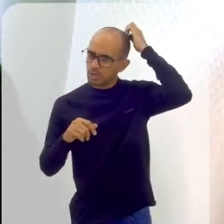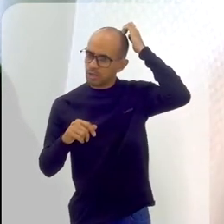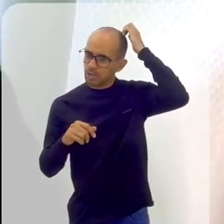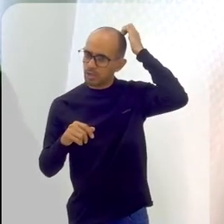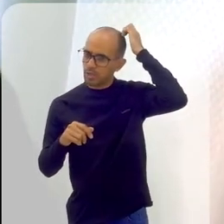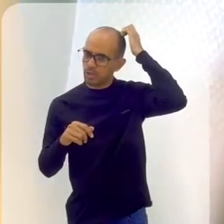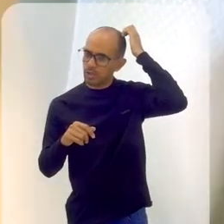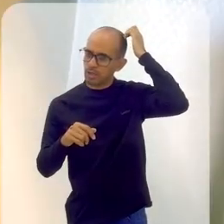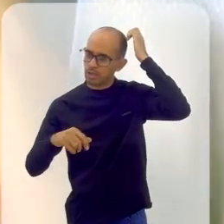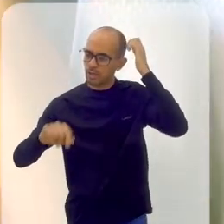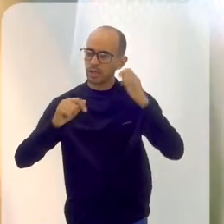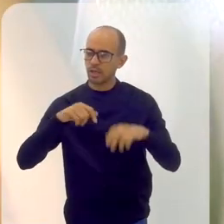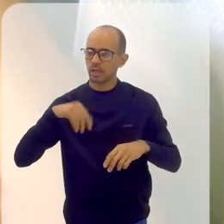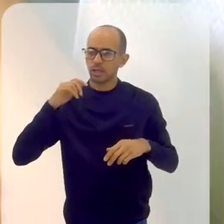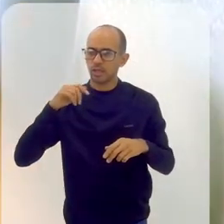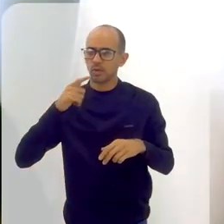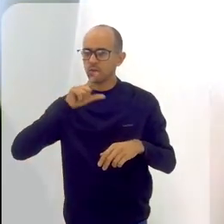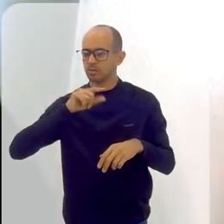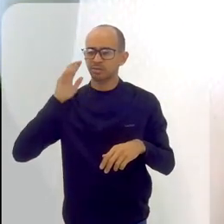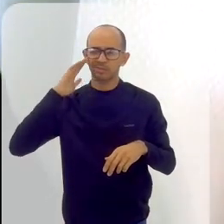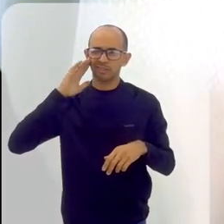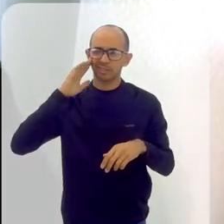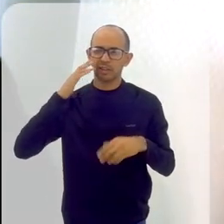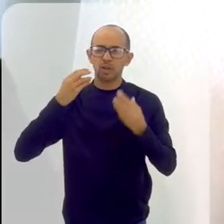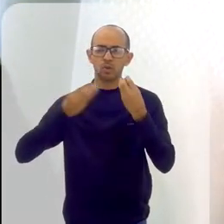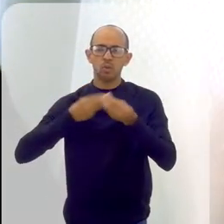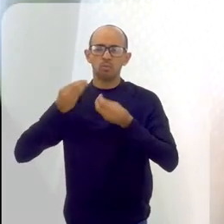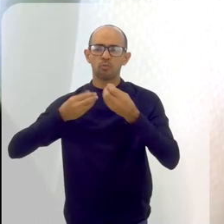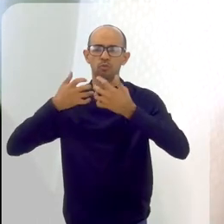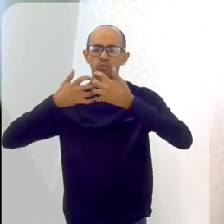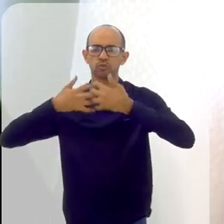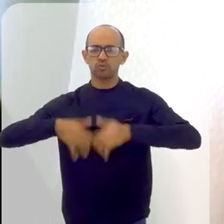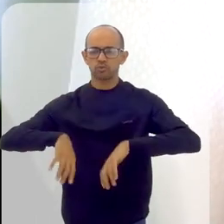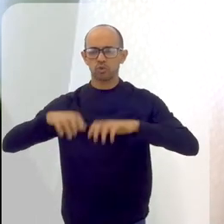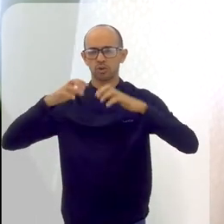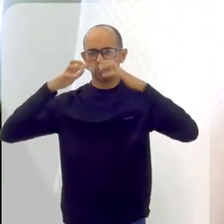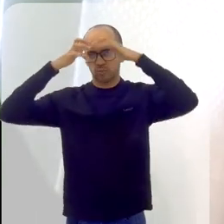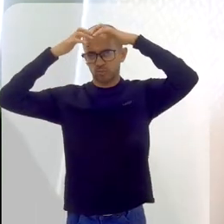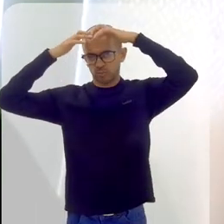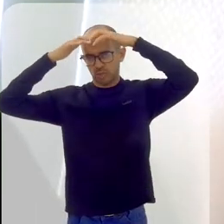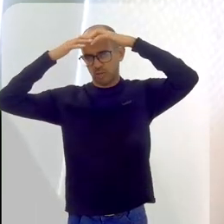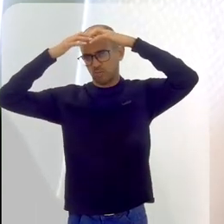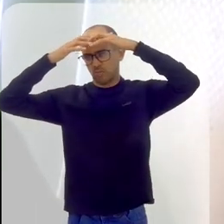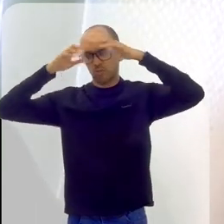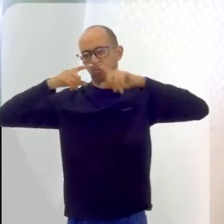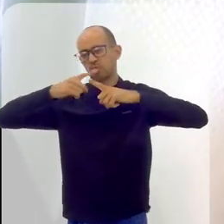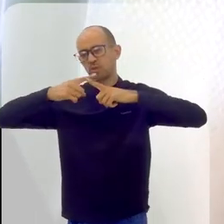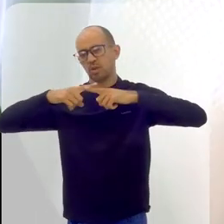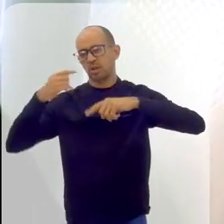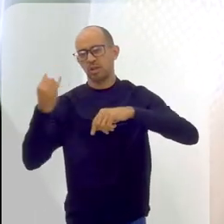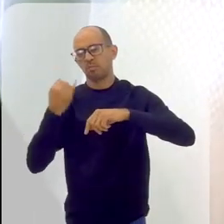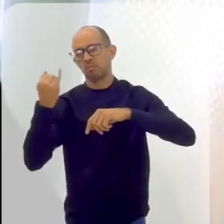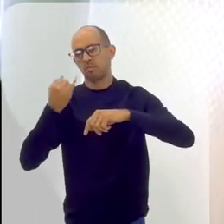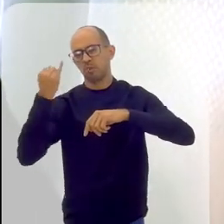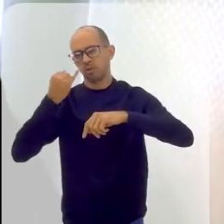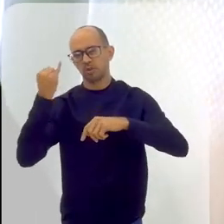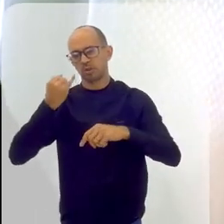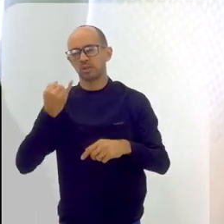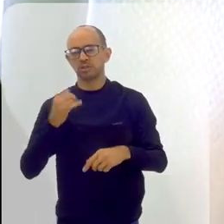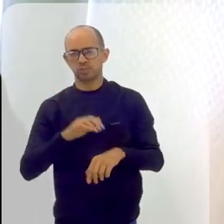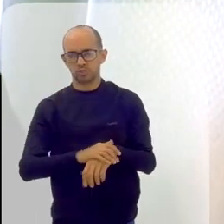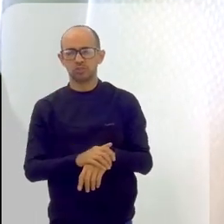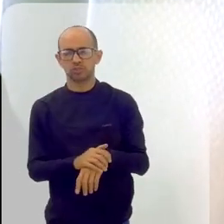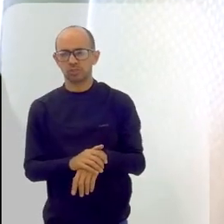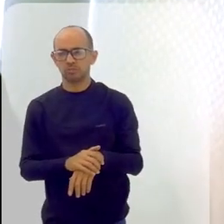Estar lá dentro me fez entender como que ele funciona de fato. E como que ele é importante para o funcionamento do nosso próprio país,